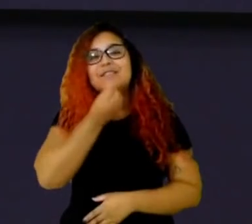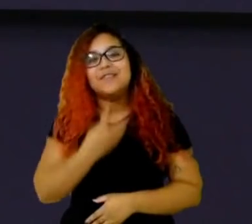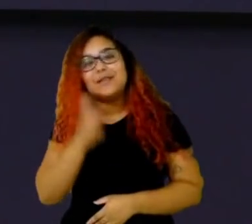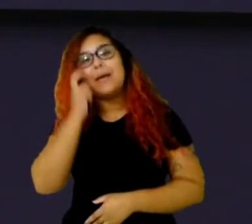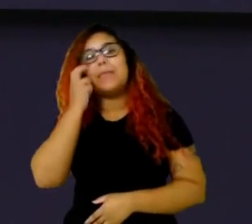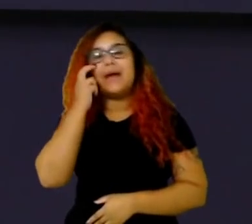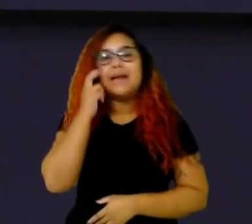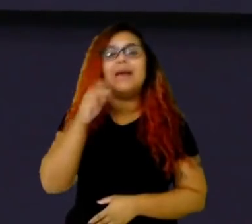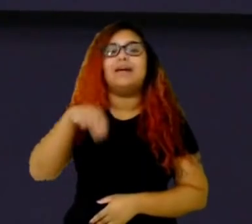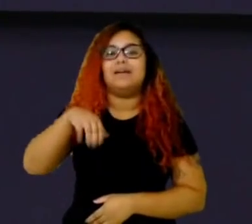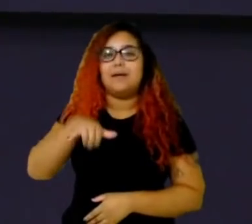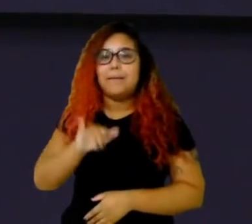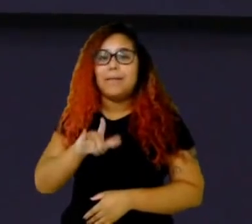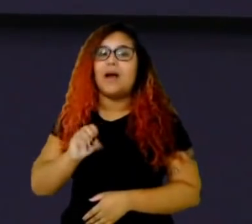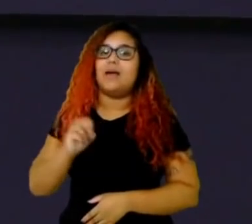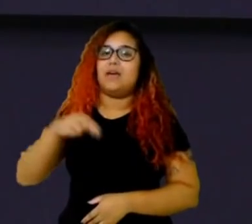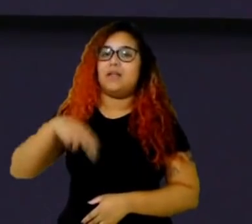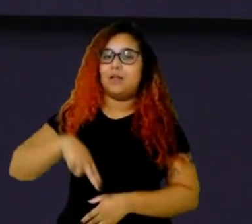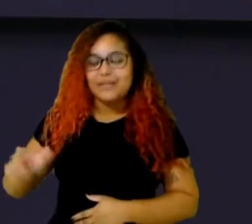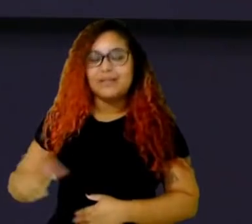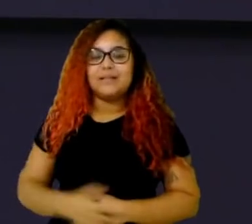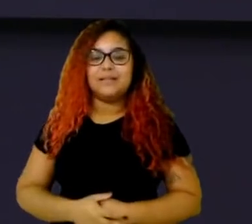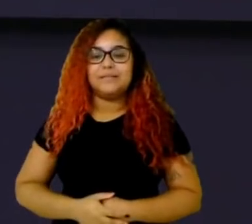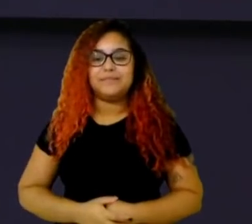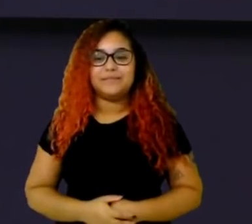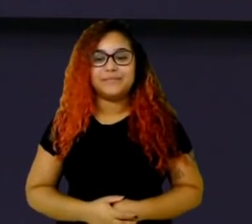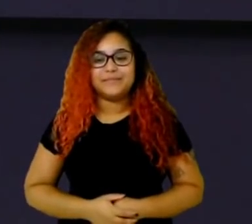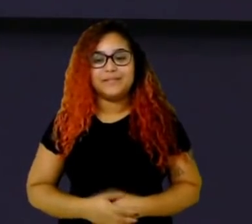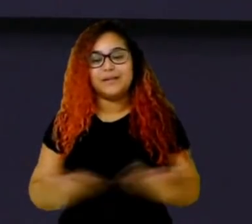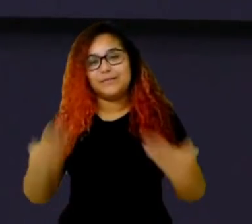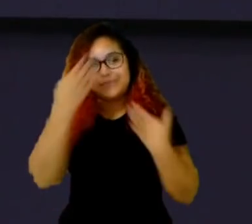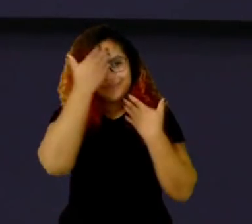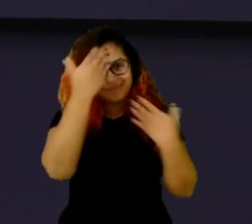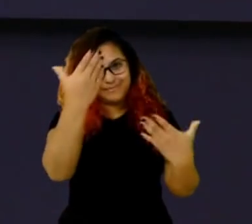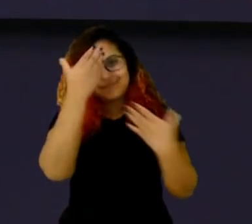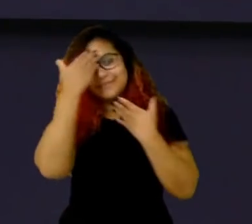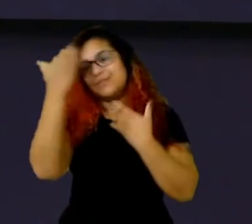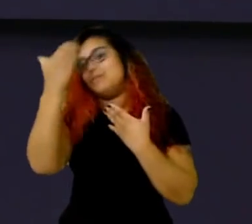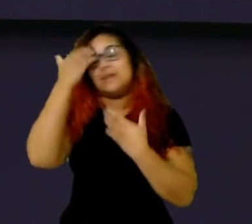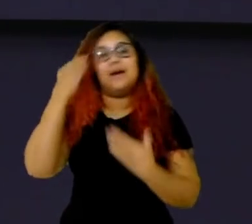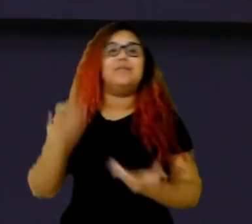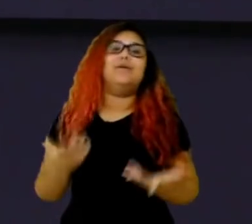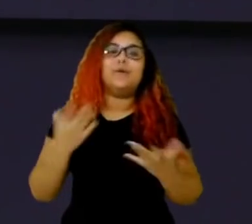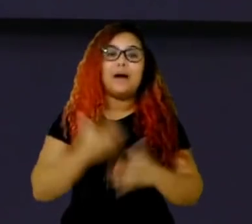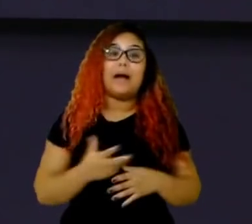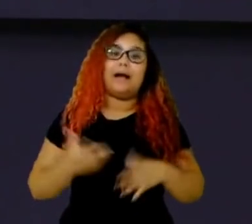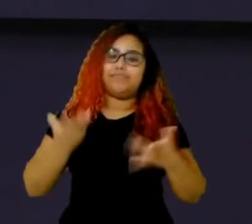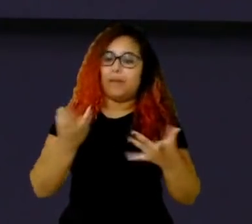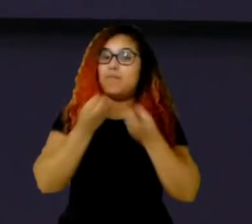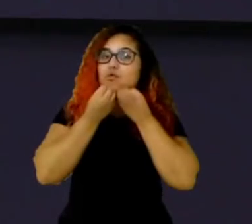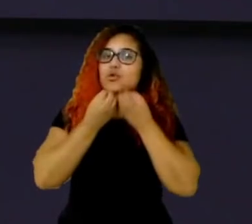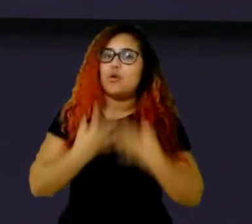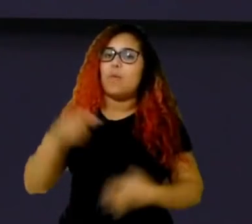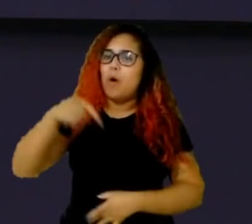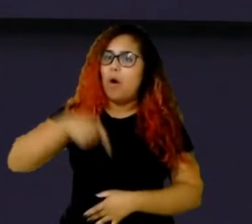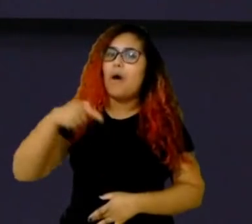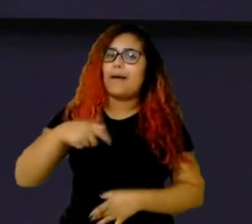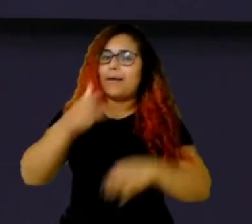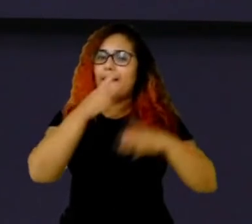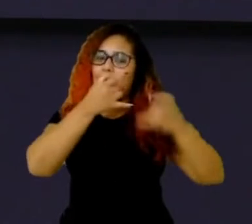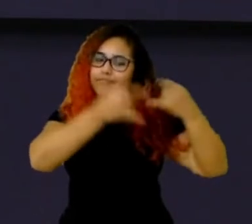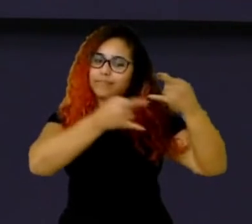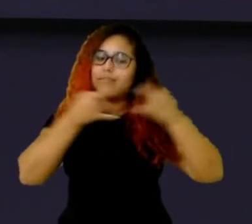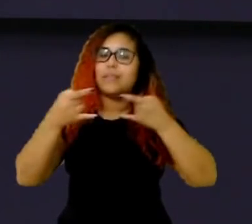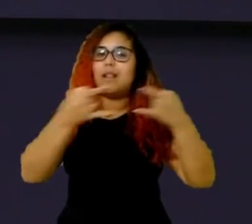Vocês estão super bonitões aí, primeiro eu queria dizer aí que a transmissão estão destruindo. Cara, eu acho que tá muito cedo ainda pra falar de salvação do